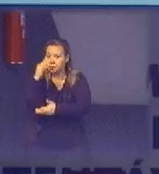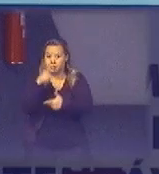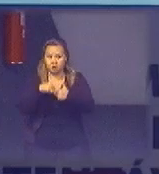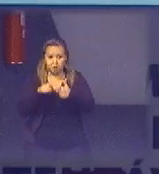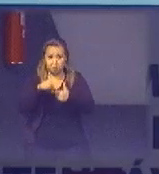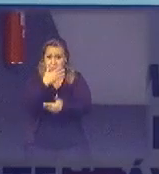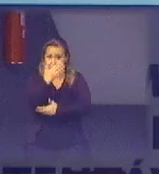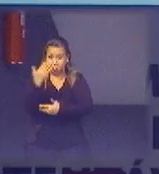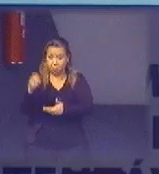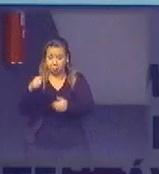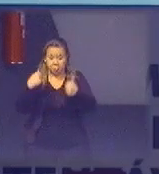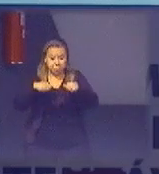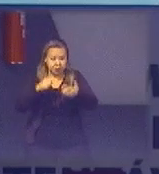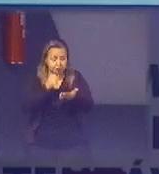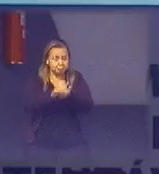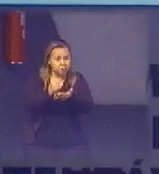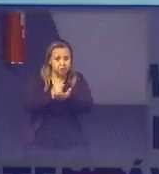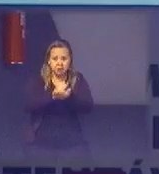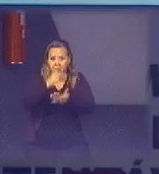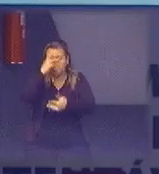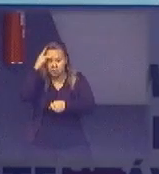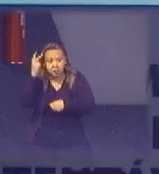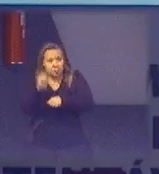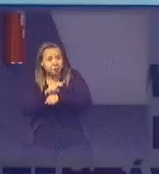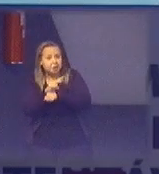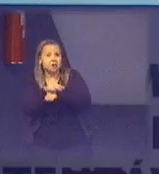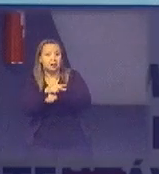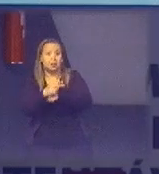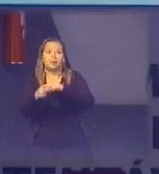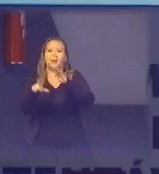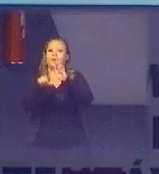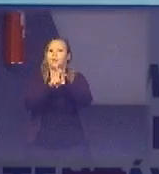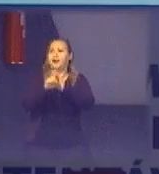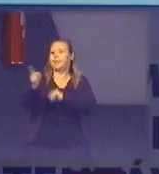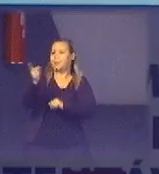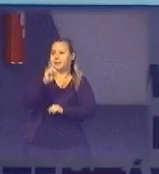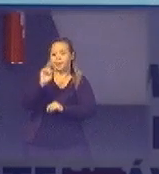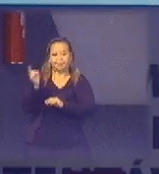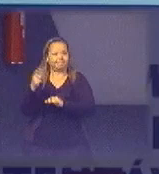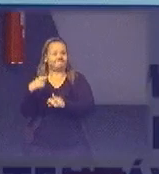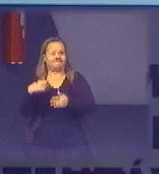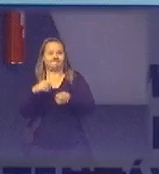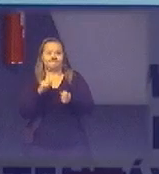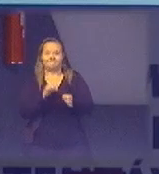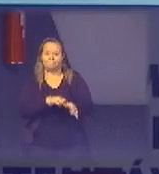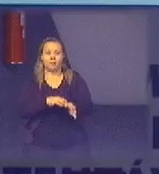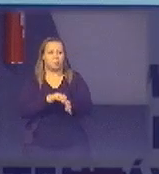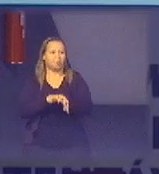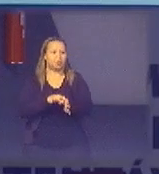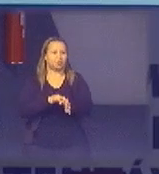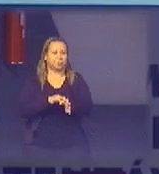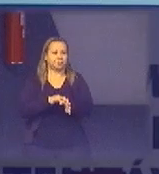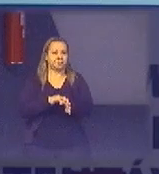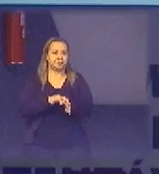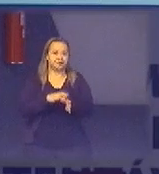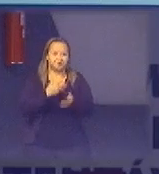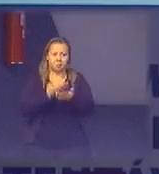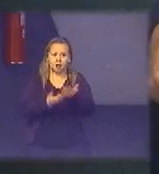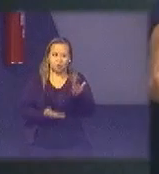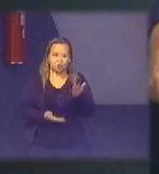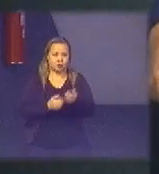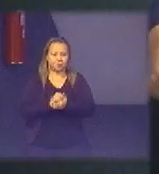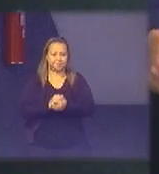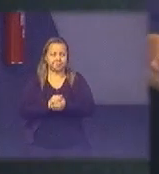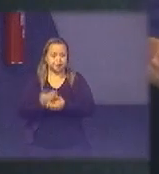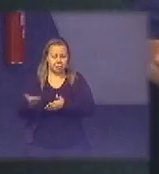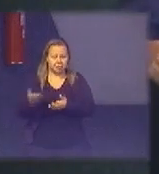contratar esses agentes verificadores etc e a lei não permite hoje então como que a gente traz realmente veja